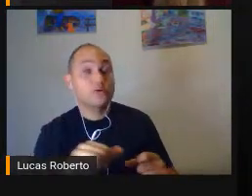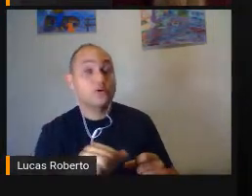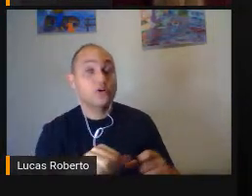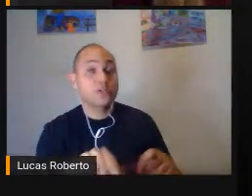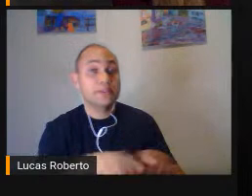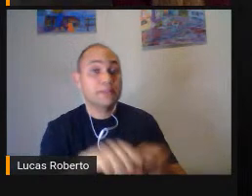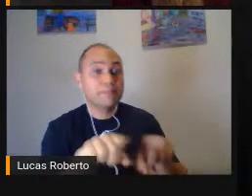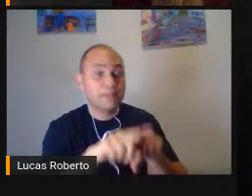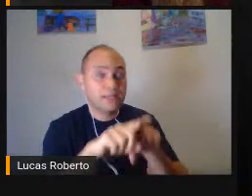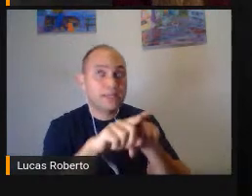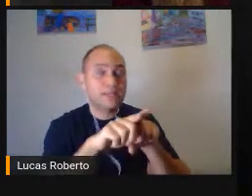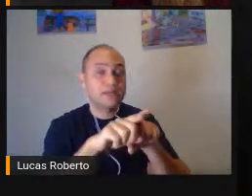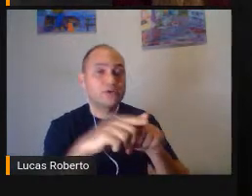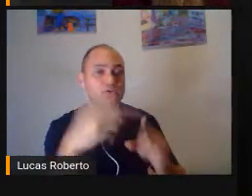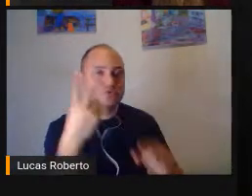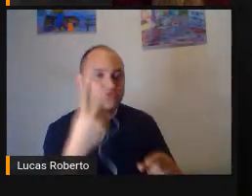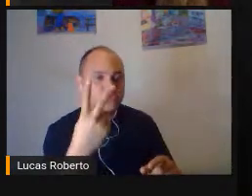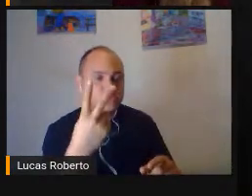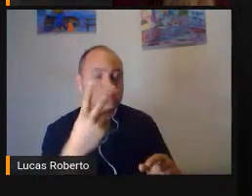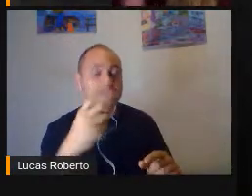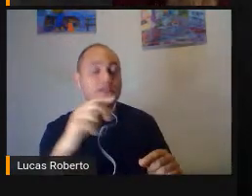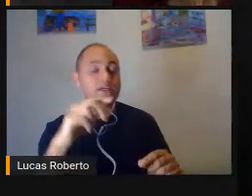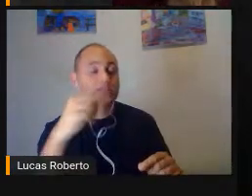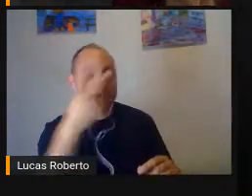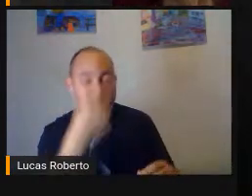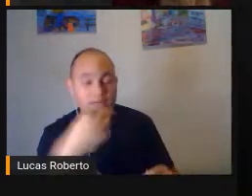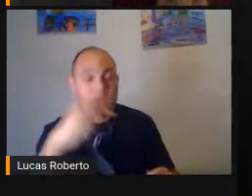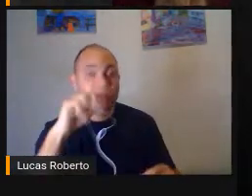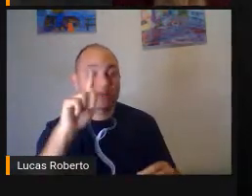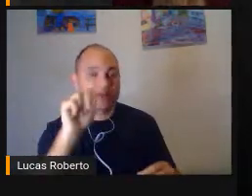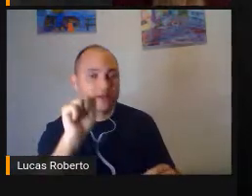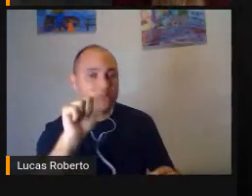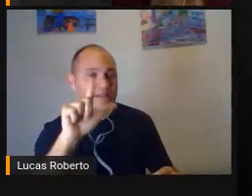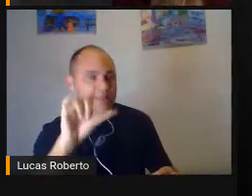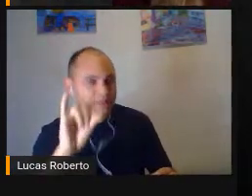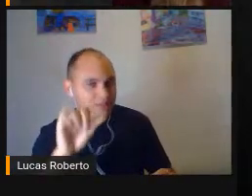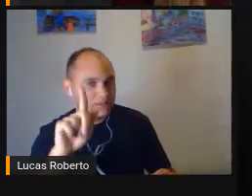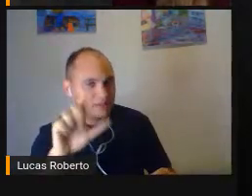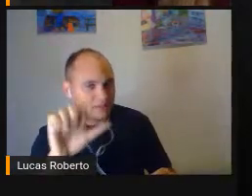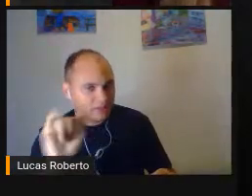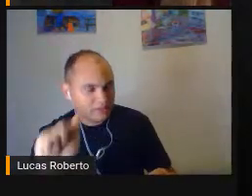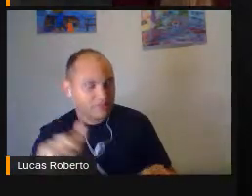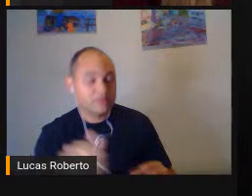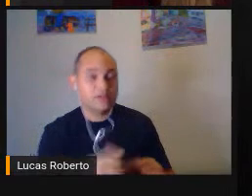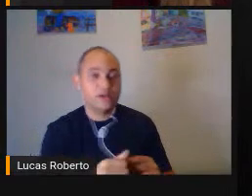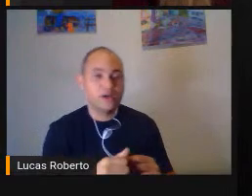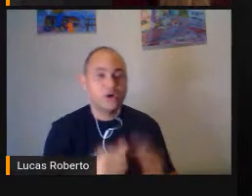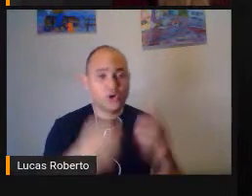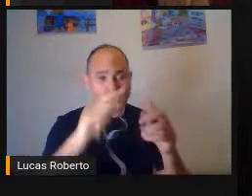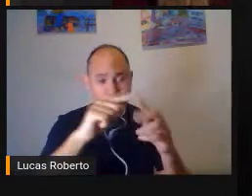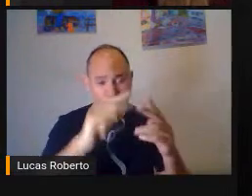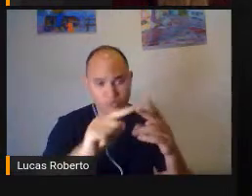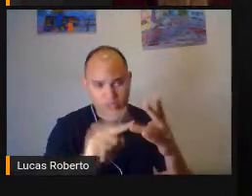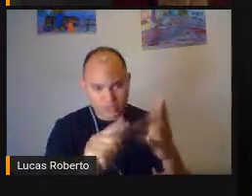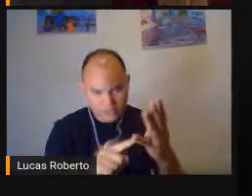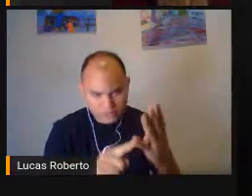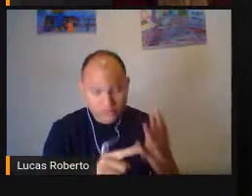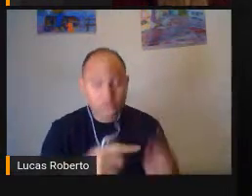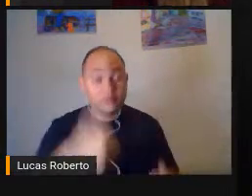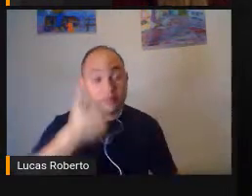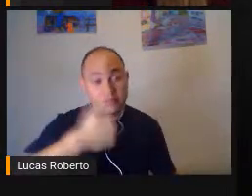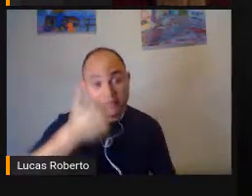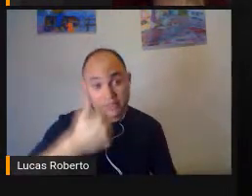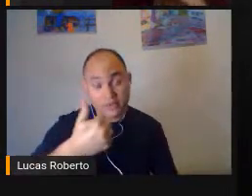dos cegos de nascença em Jerusalém Sendo os três primeiros Os quatro primeiros Sendo lá no Novo Testamento E